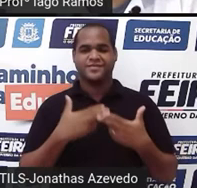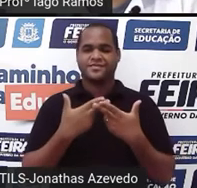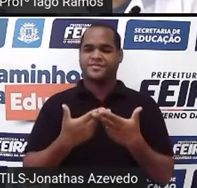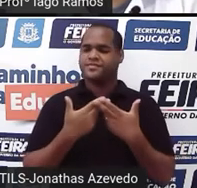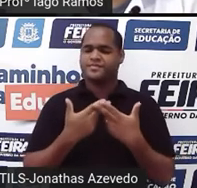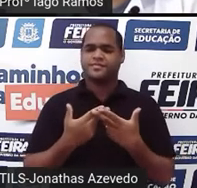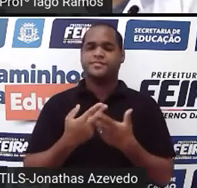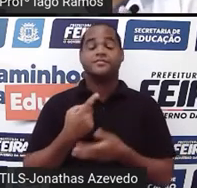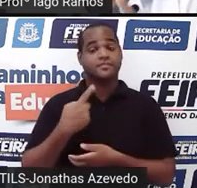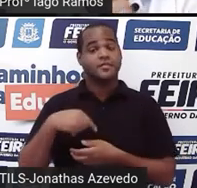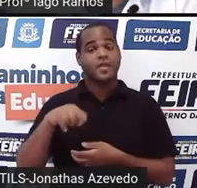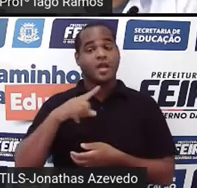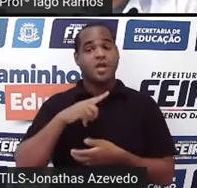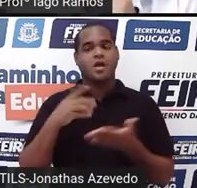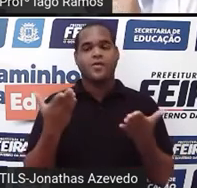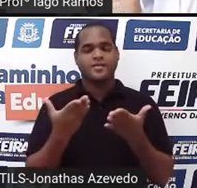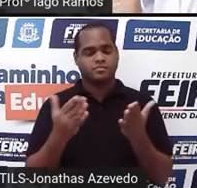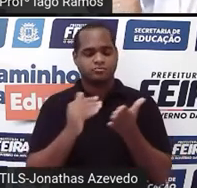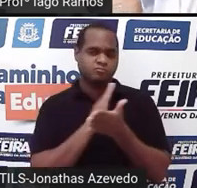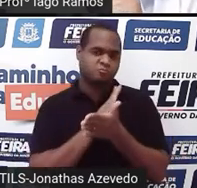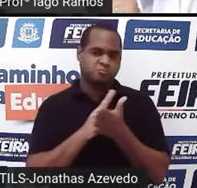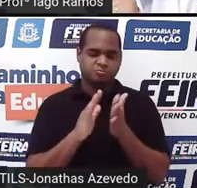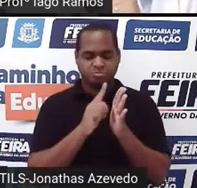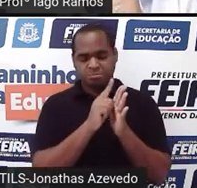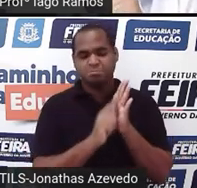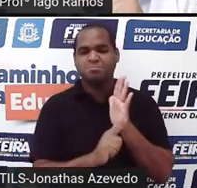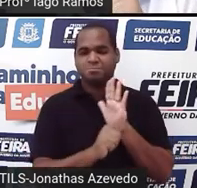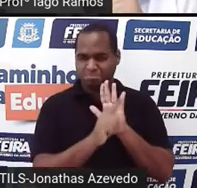Vamos ver agora alguns gráficos, né,